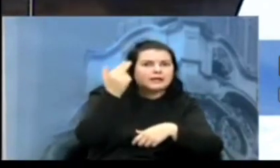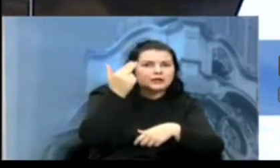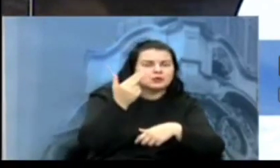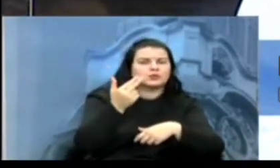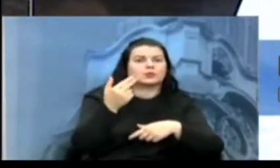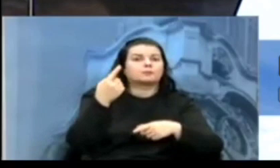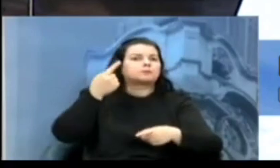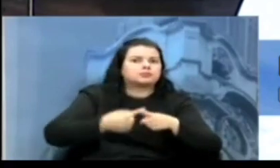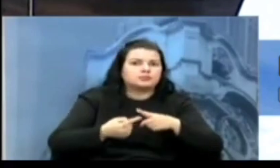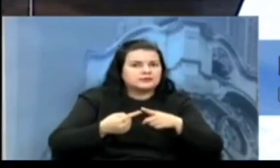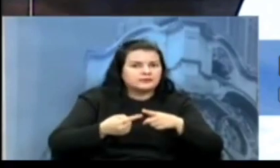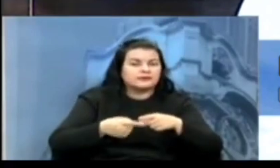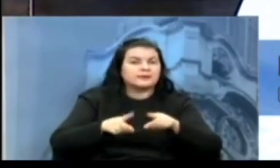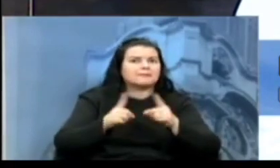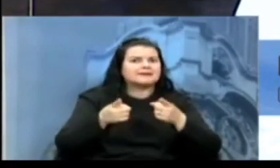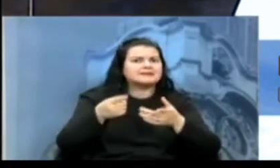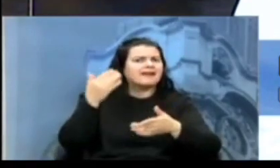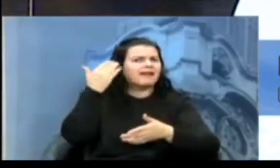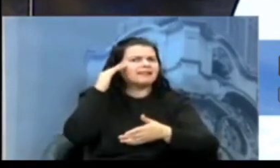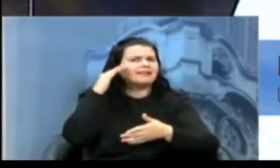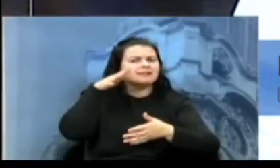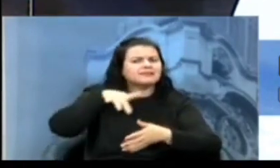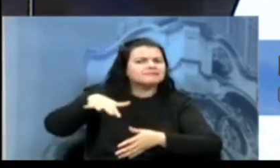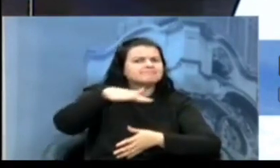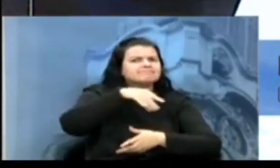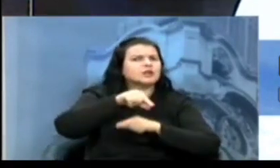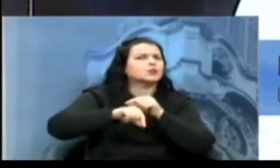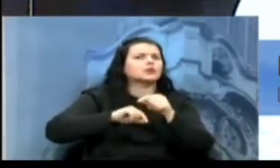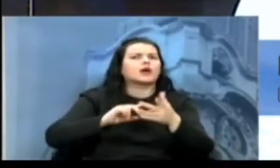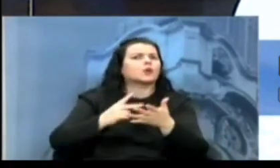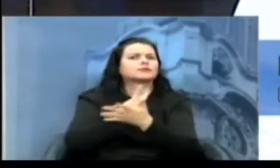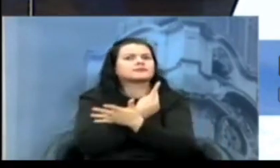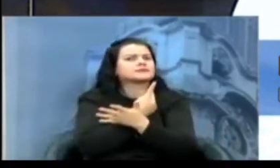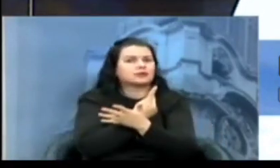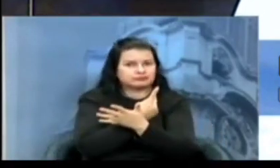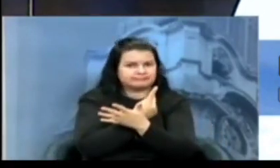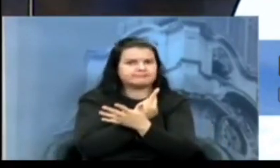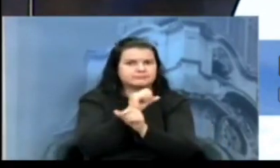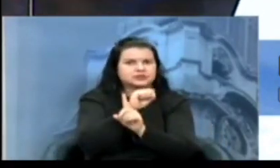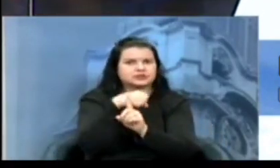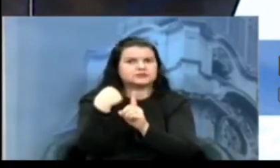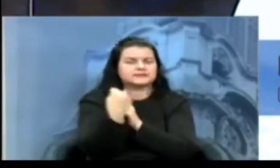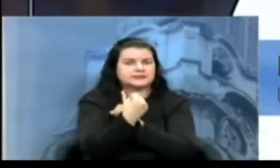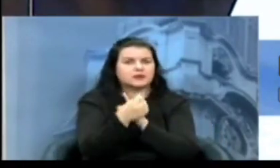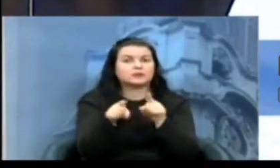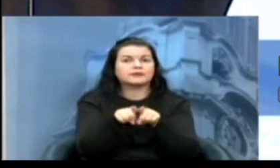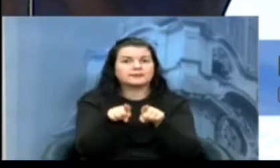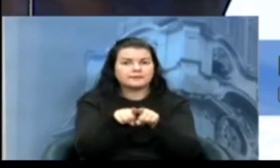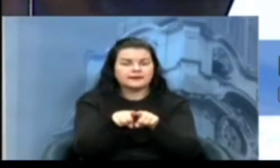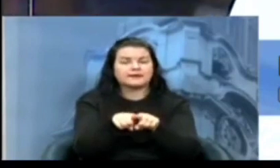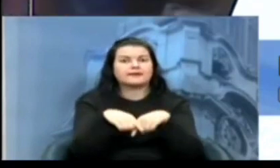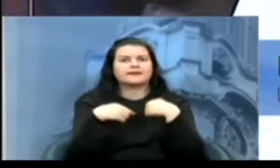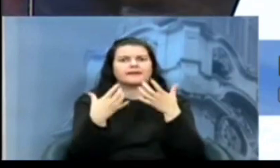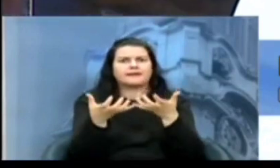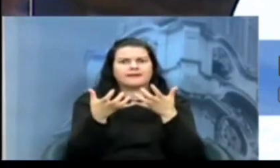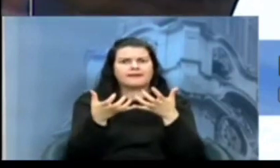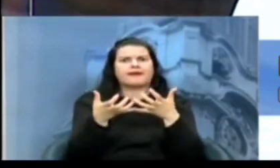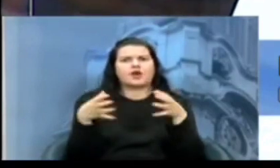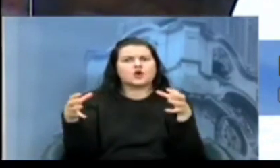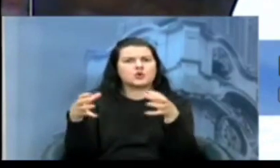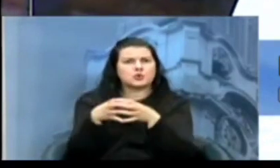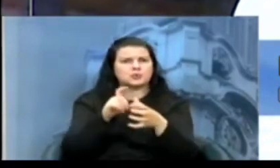a dinâmica contextualizada dessas mortes no cenário social e desarticular facções